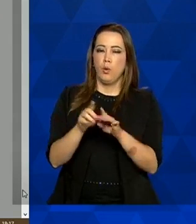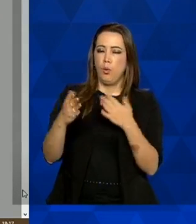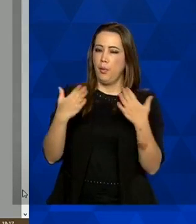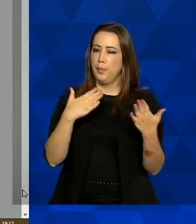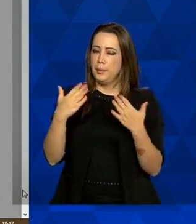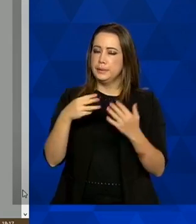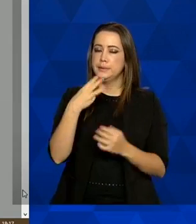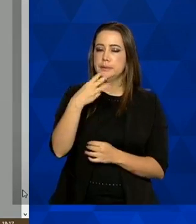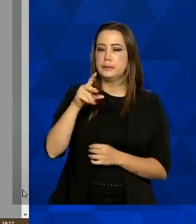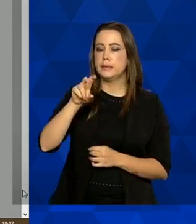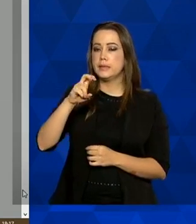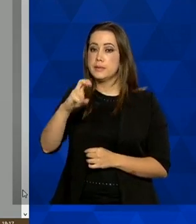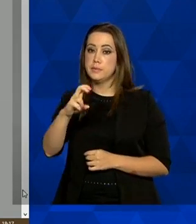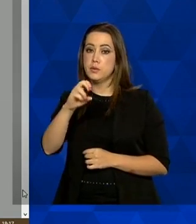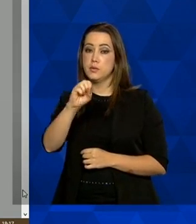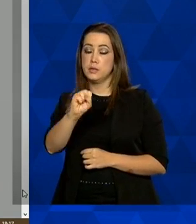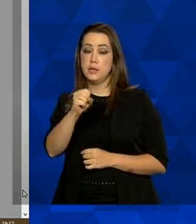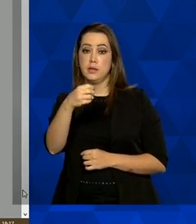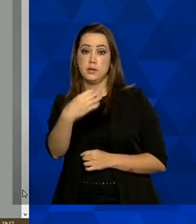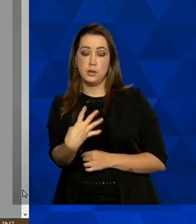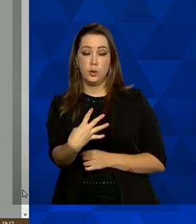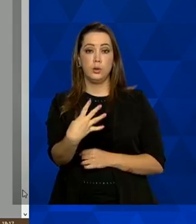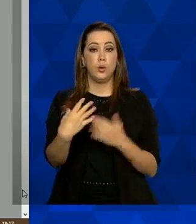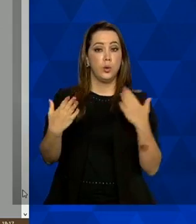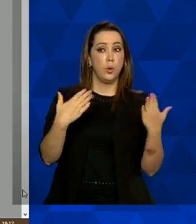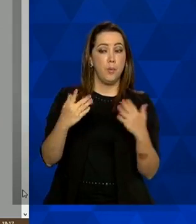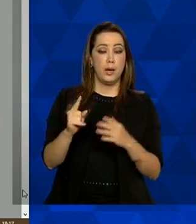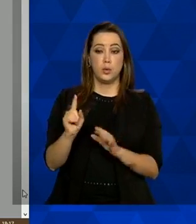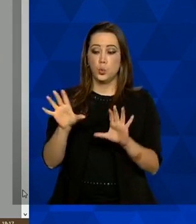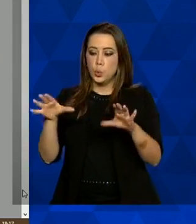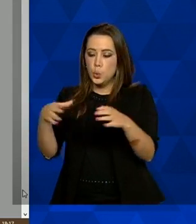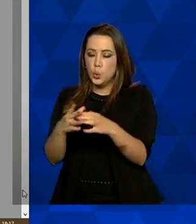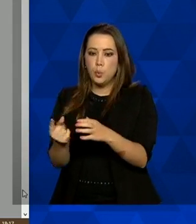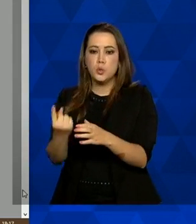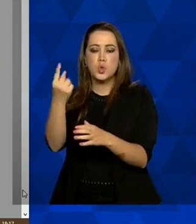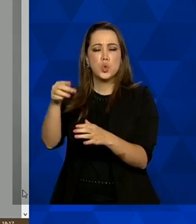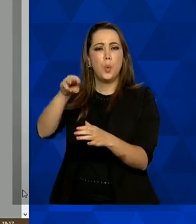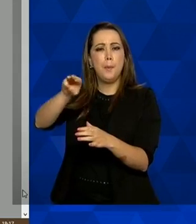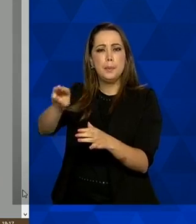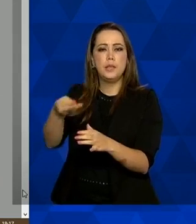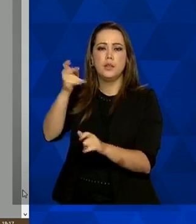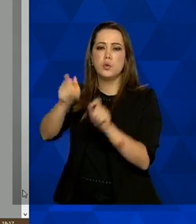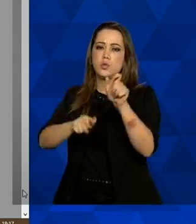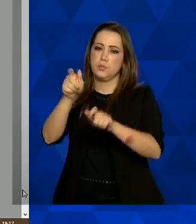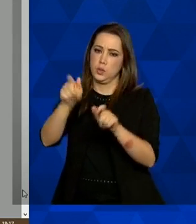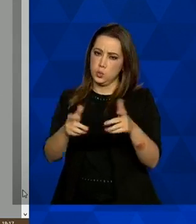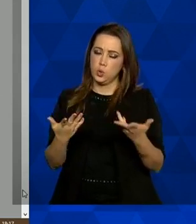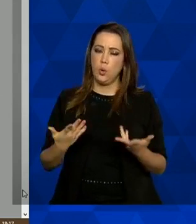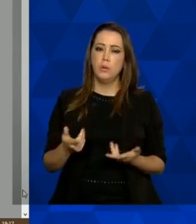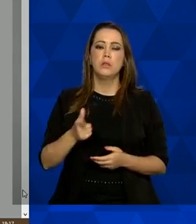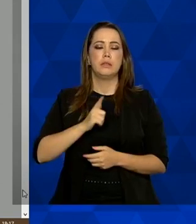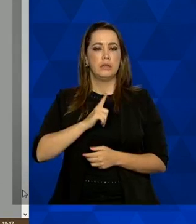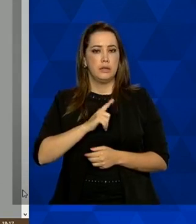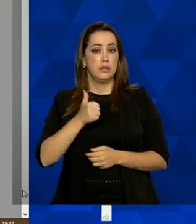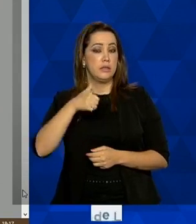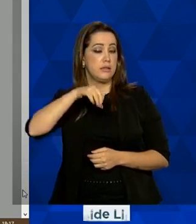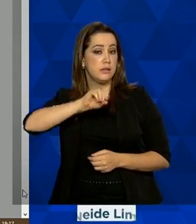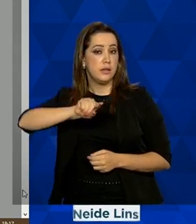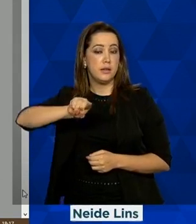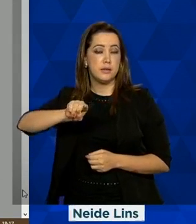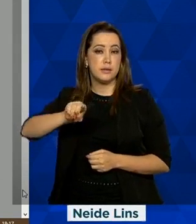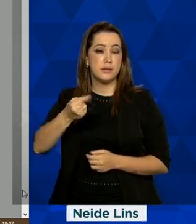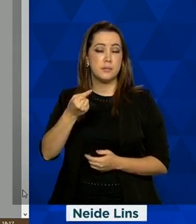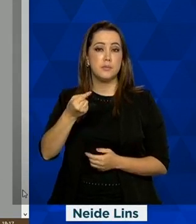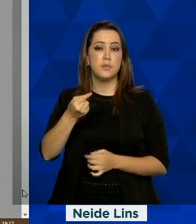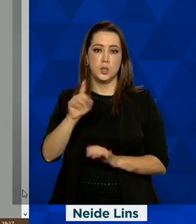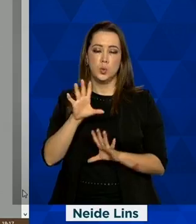.584 casos por 1 milhão de habitantes, 10.066 óbitos acumulados nesse período, com uma taxa,